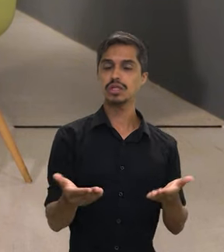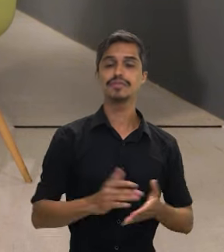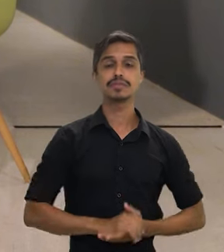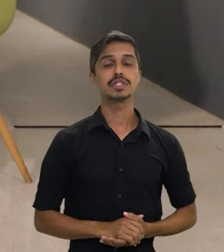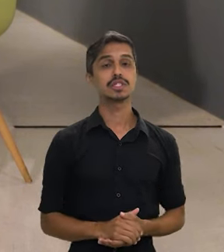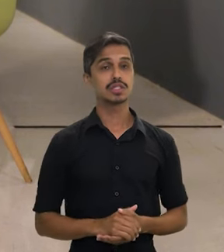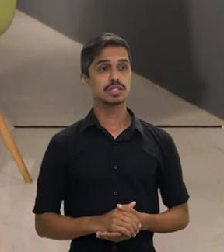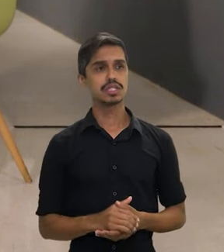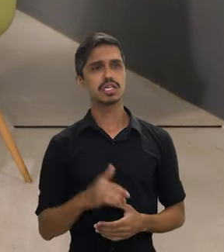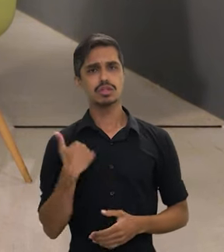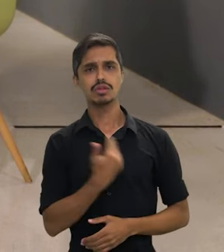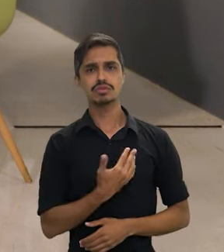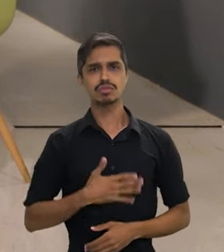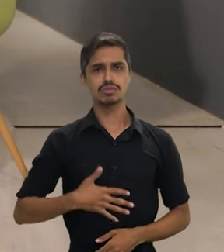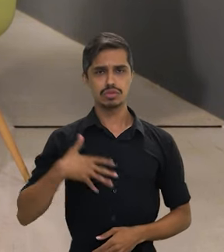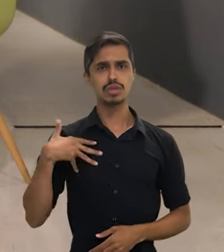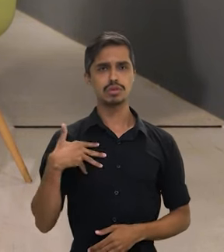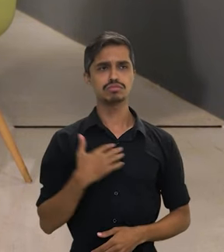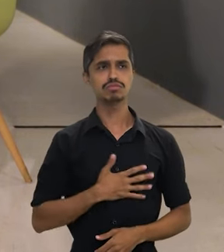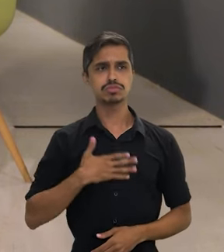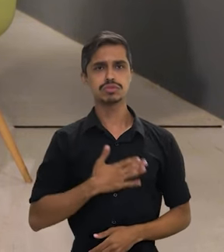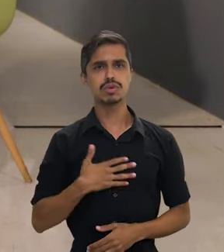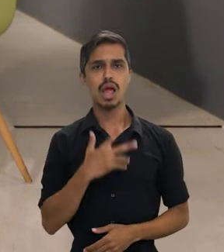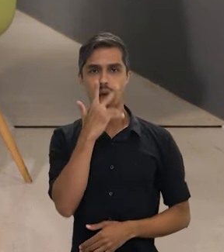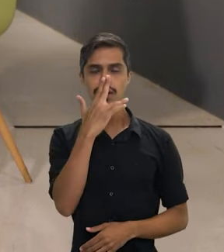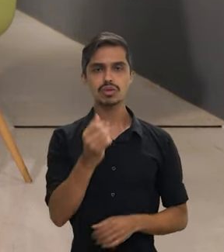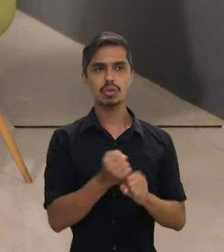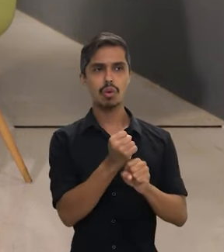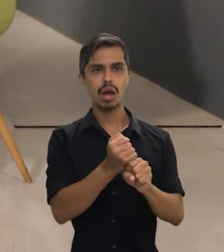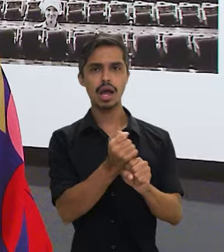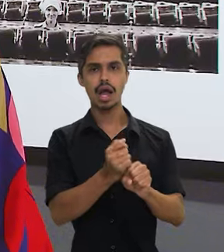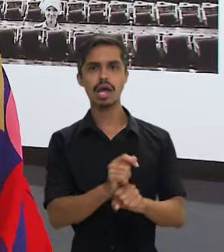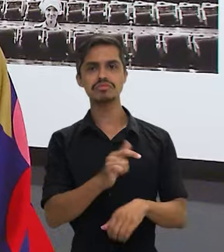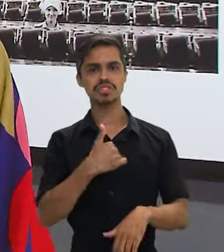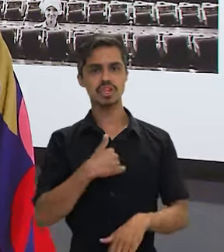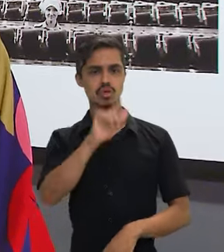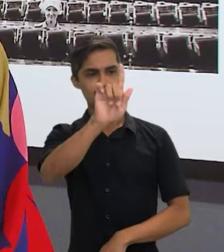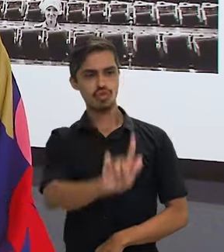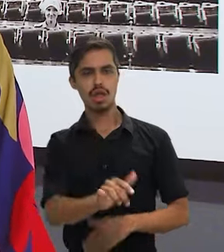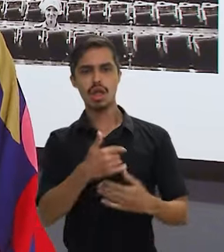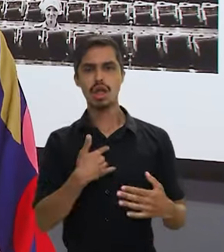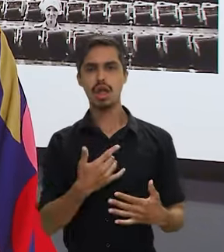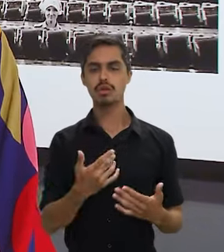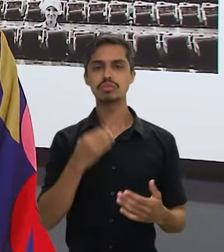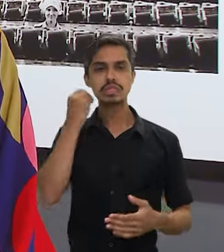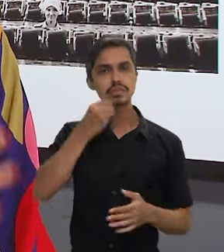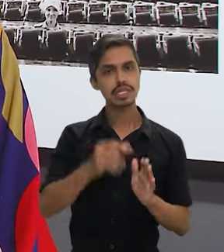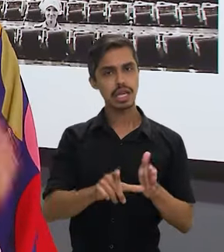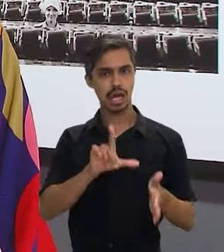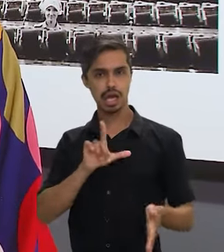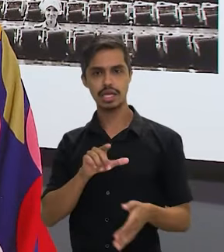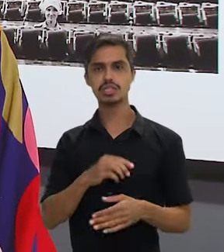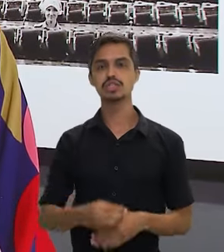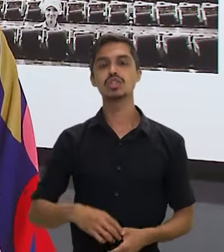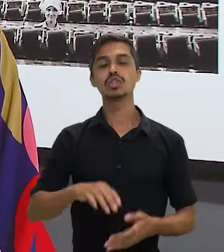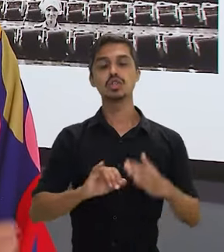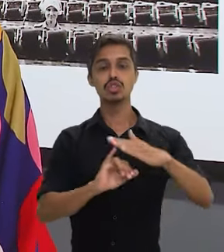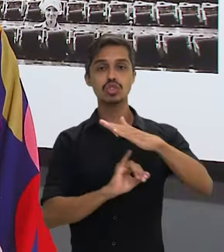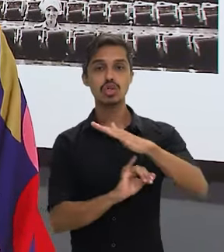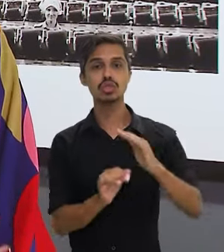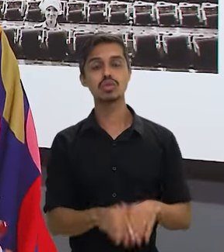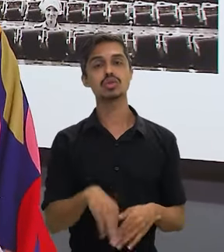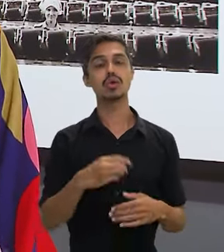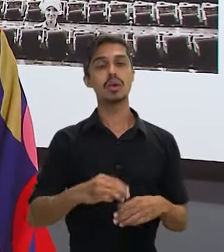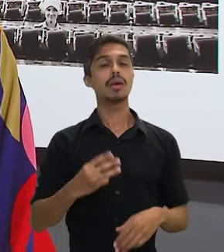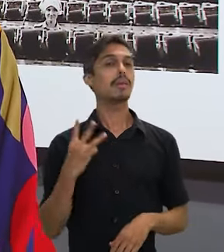que a gente muito se orgulhou, assim. Acho que foi um ano à frente dessa gestão. Tinha tido a experiência de gestora antes, né, no Instituto Marielle